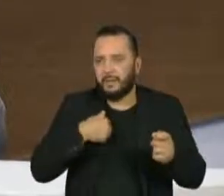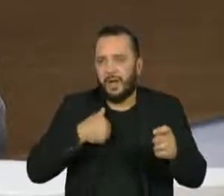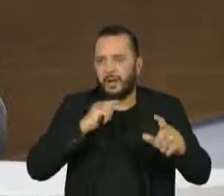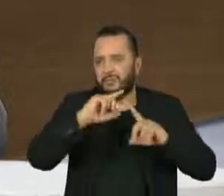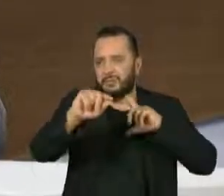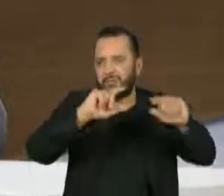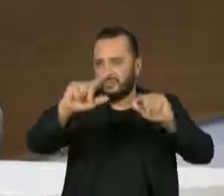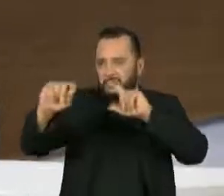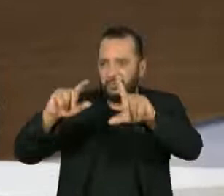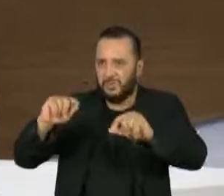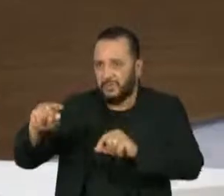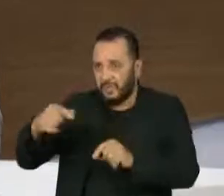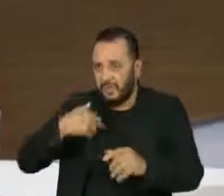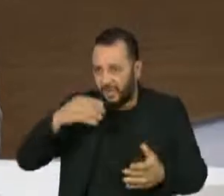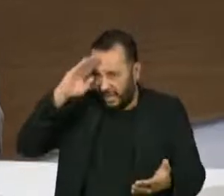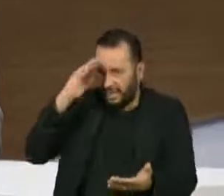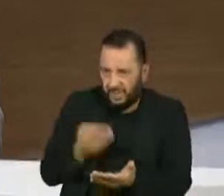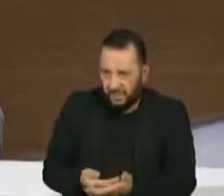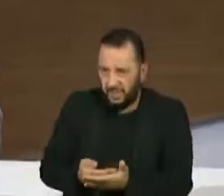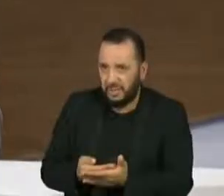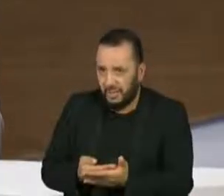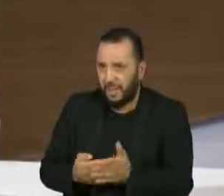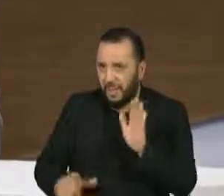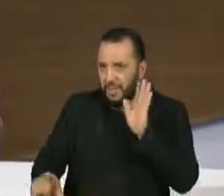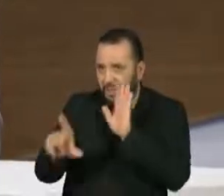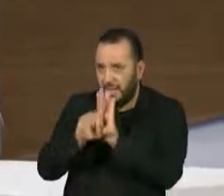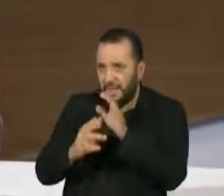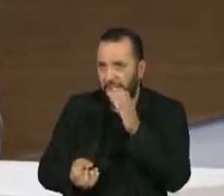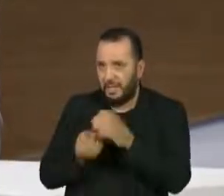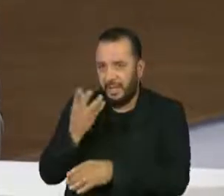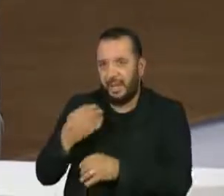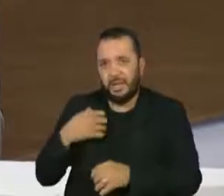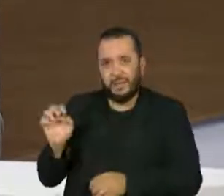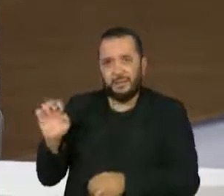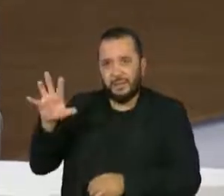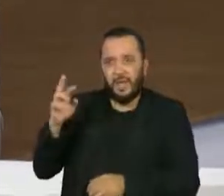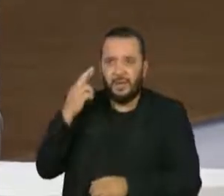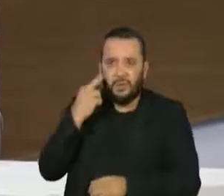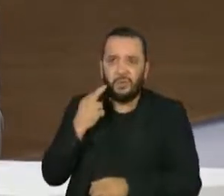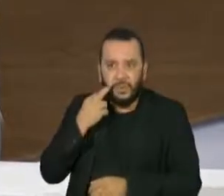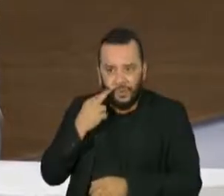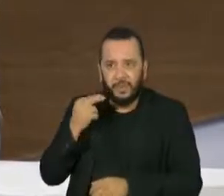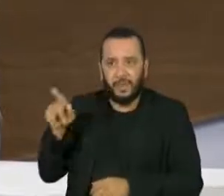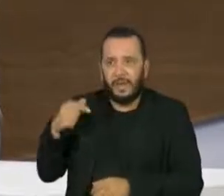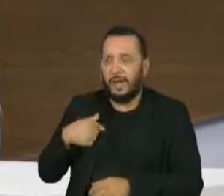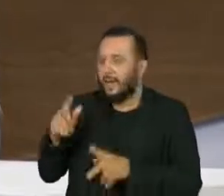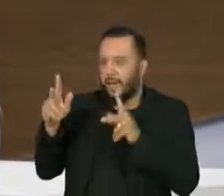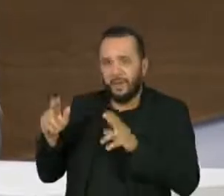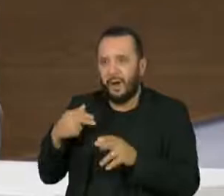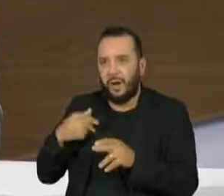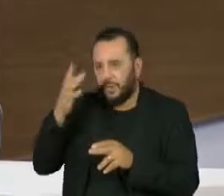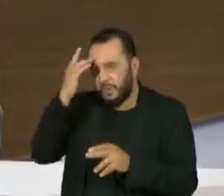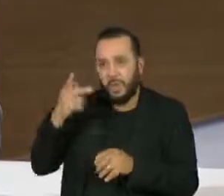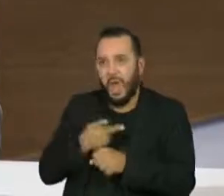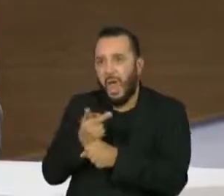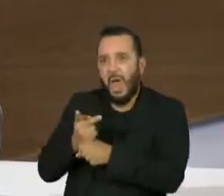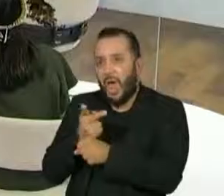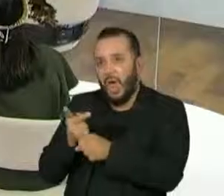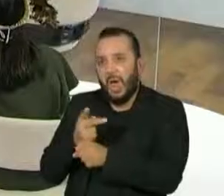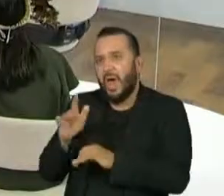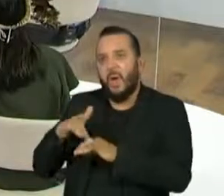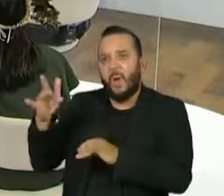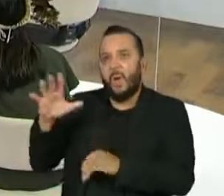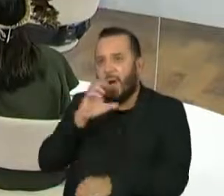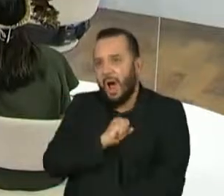completamente, vocês acreditam que com esse tipo de regulamentação lá no nosso estado, Rondônia pode virar o novo Eldorado? Vou pedir só para o